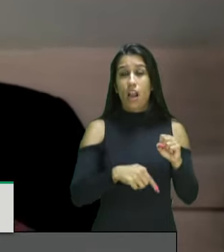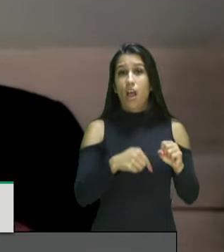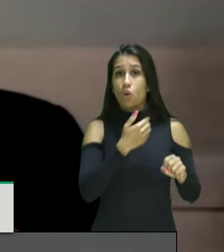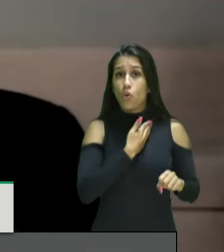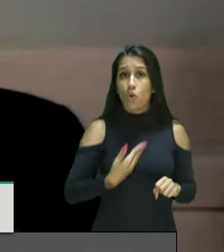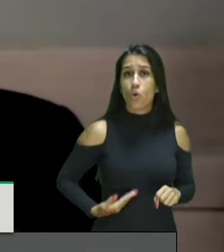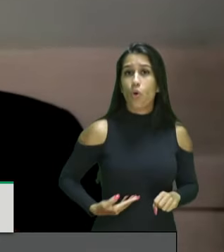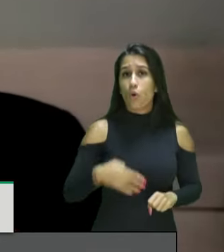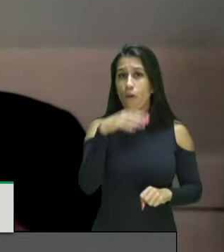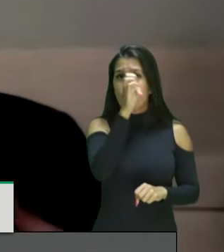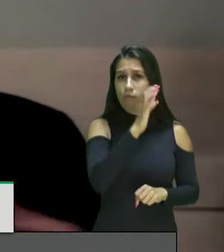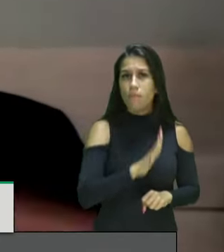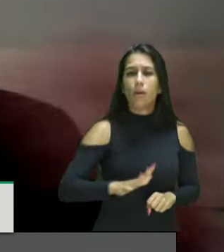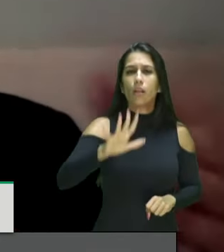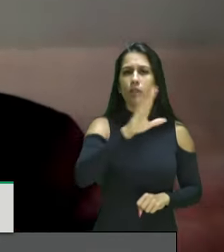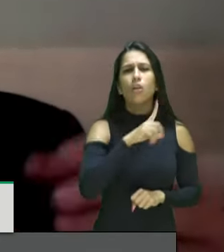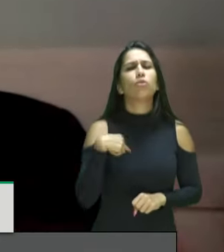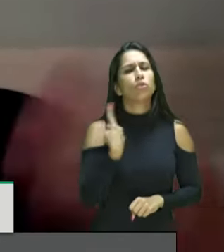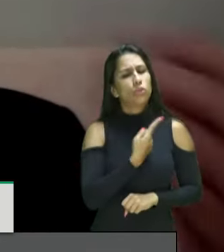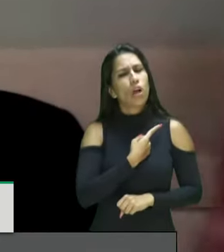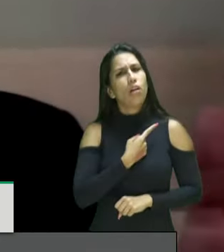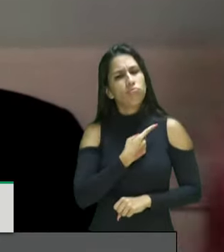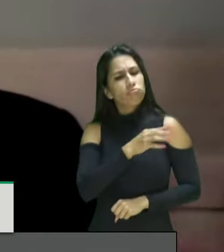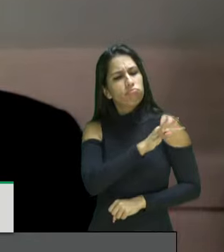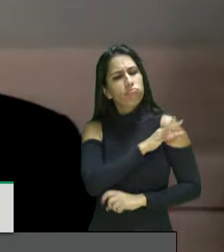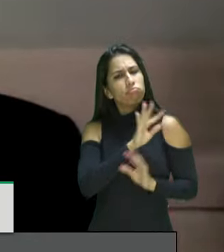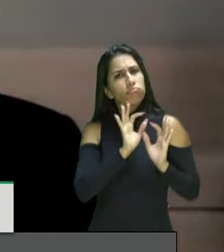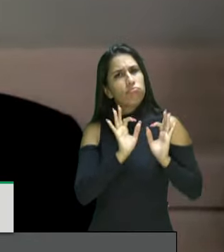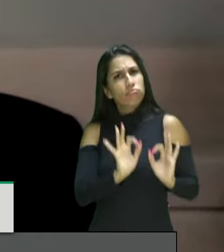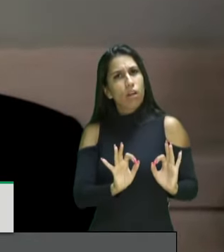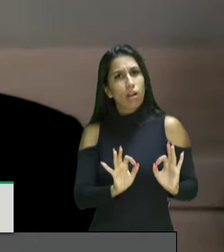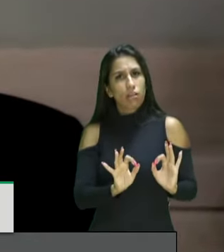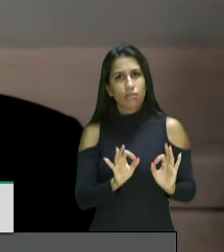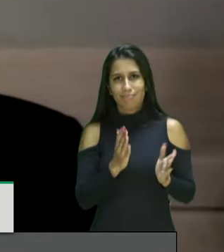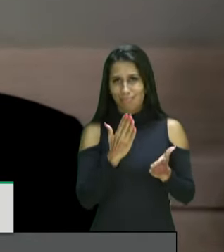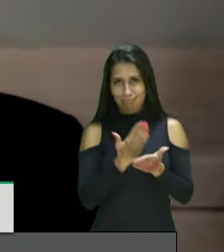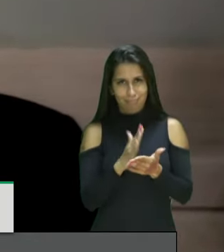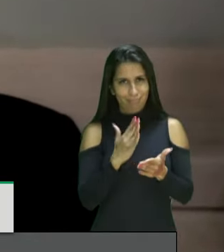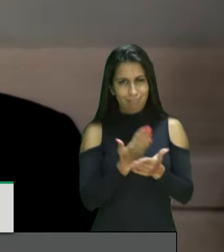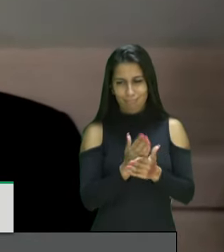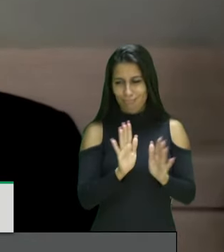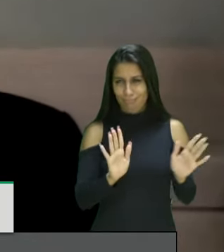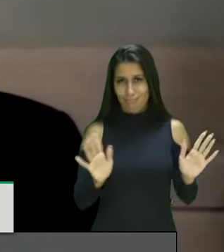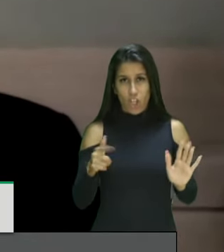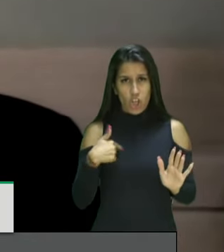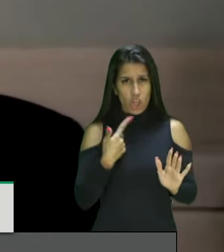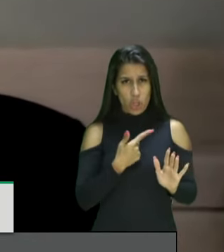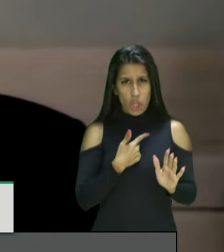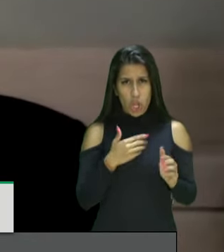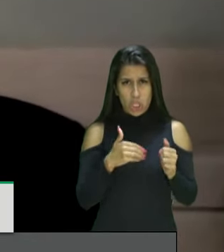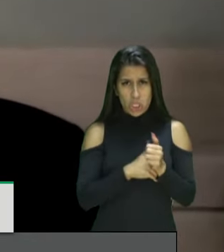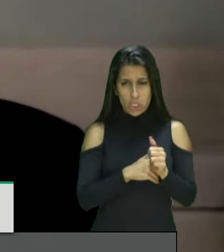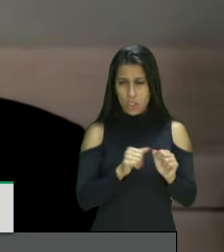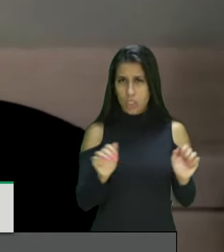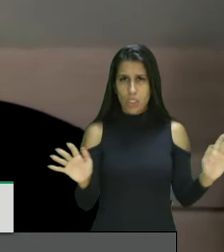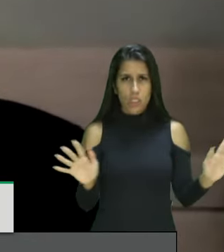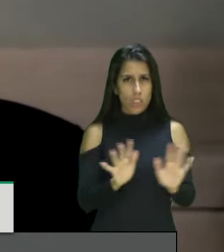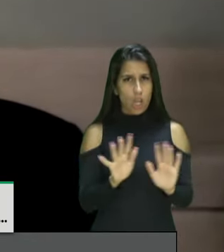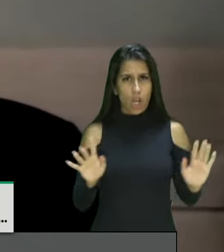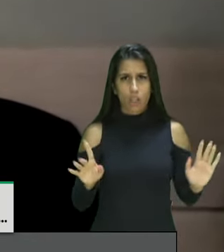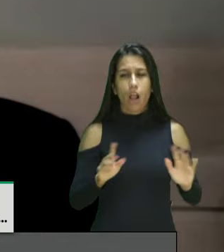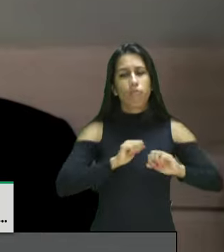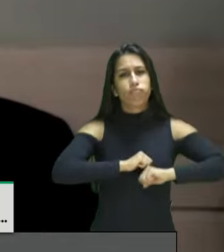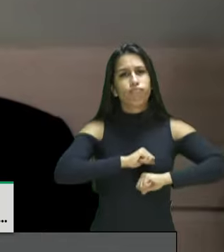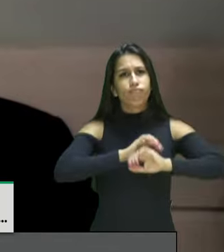faremos com técnica porque não há nada que precisamos esconder a luz da transparência ela